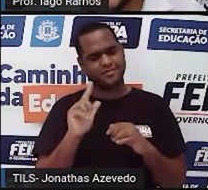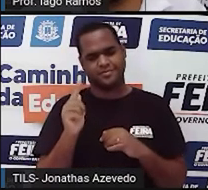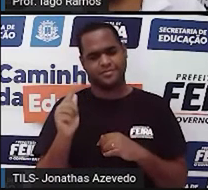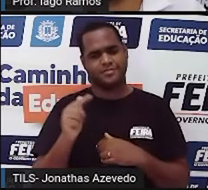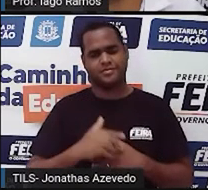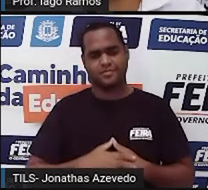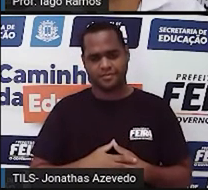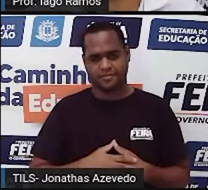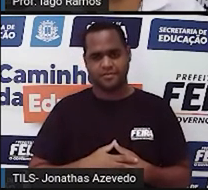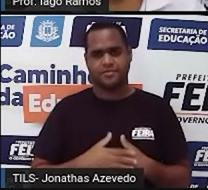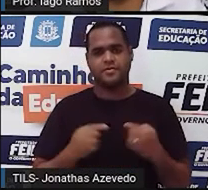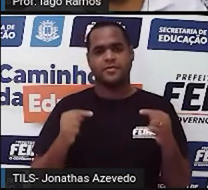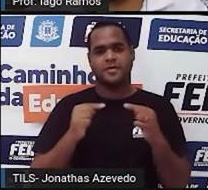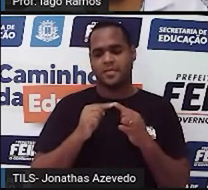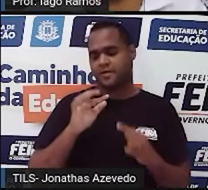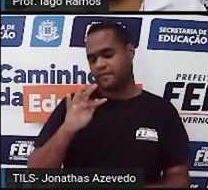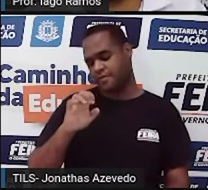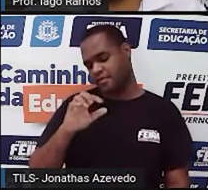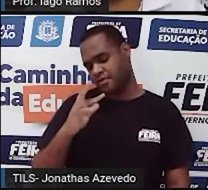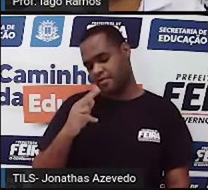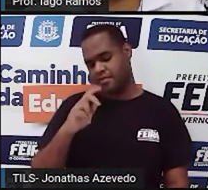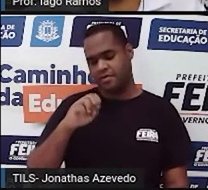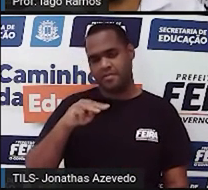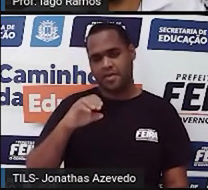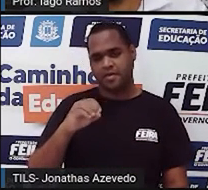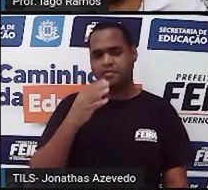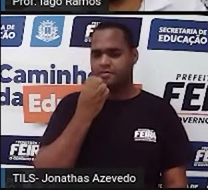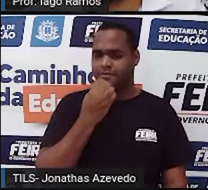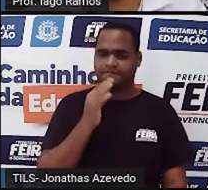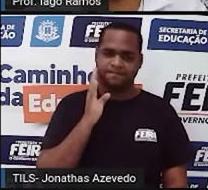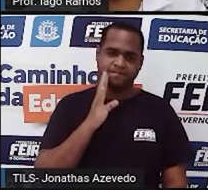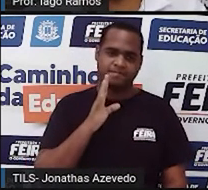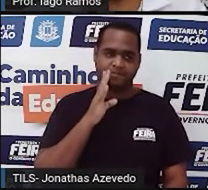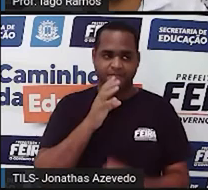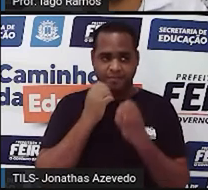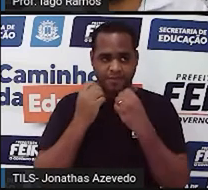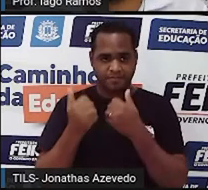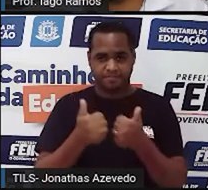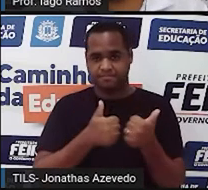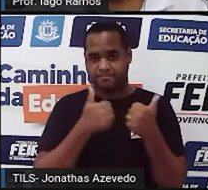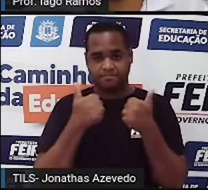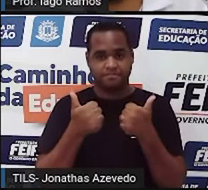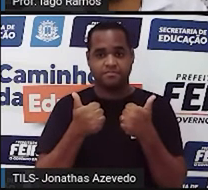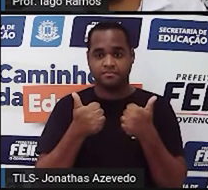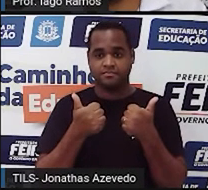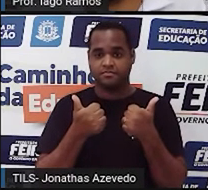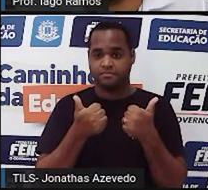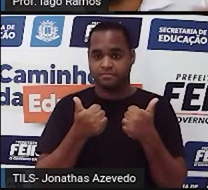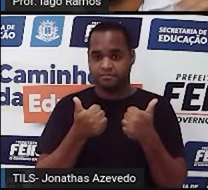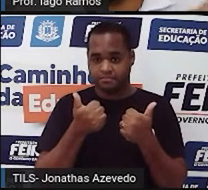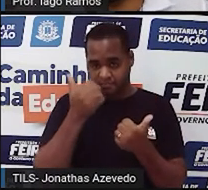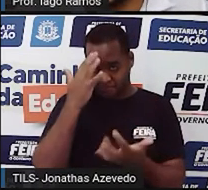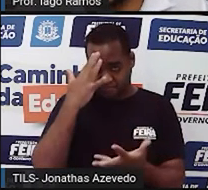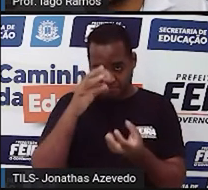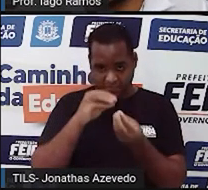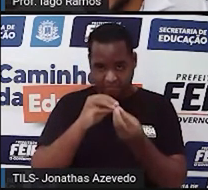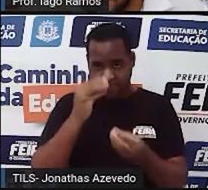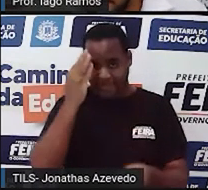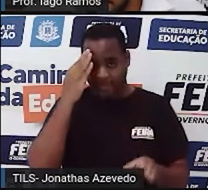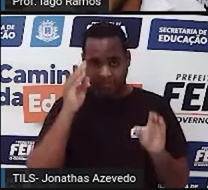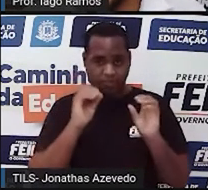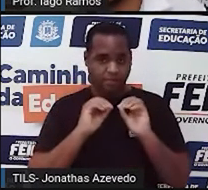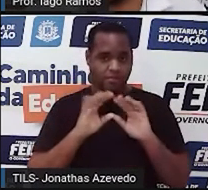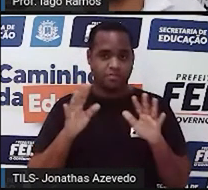propriedade do fechamento também é muito bacana. Tá bom? E aí? Até então, beleza?